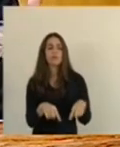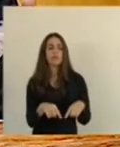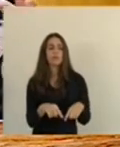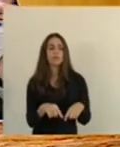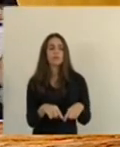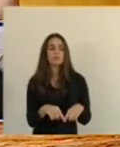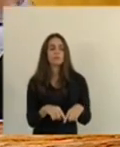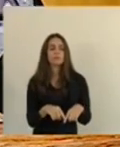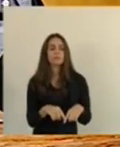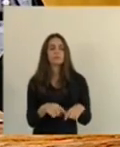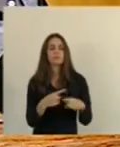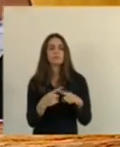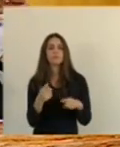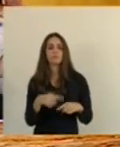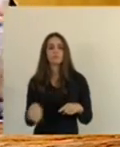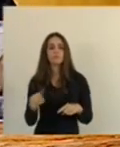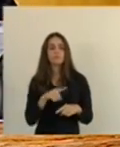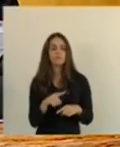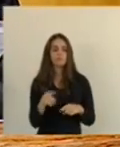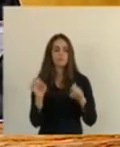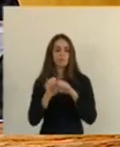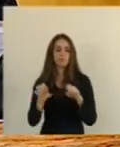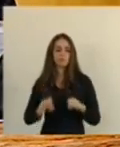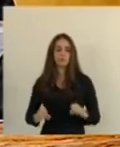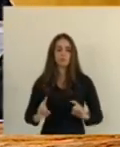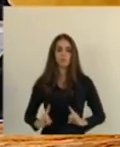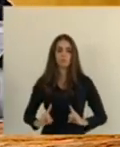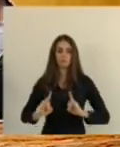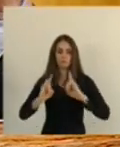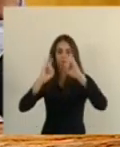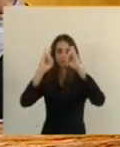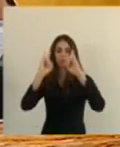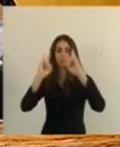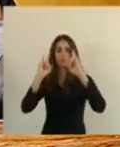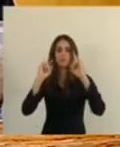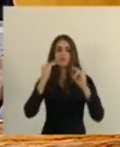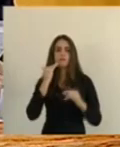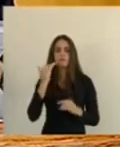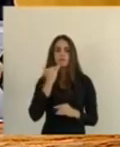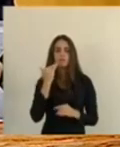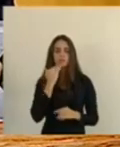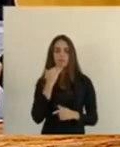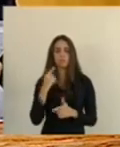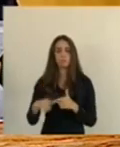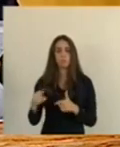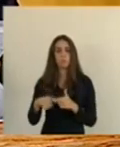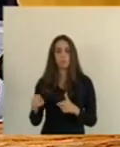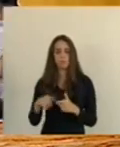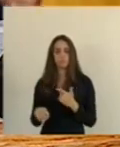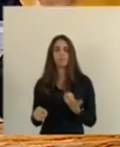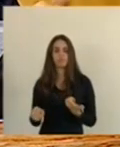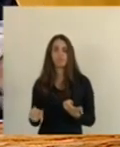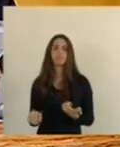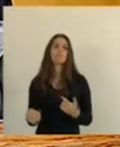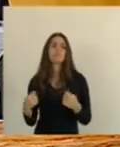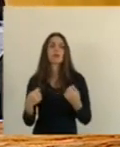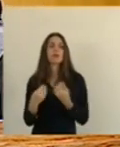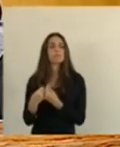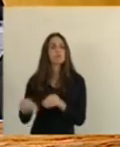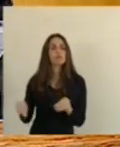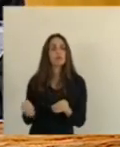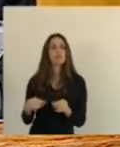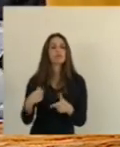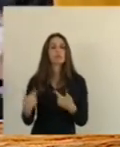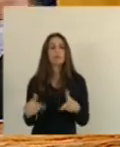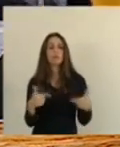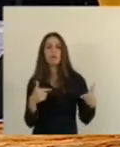Incapé, que a estrutura física do prédio está bastante comprometida e prejudicando os trabalhos